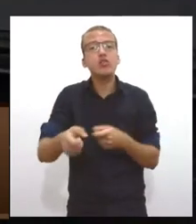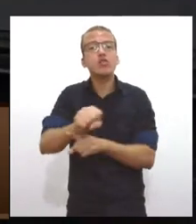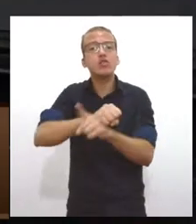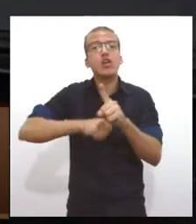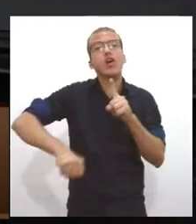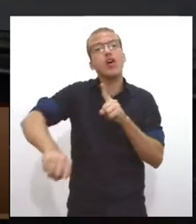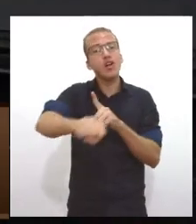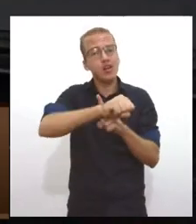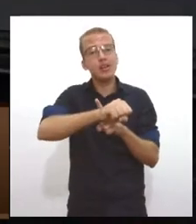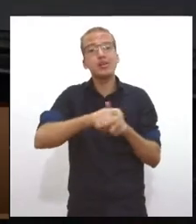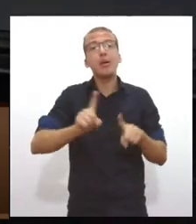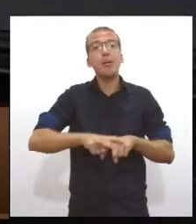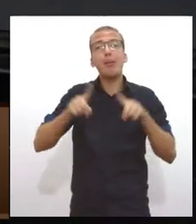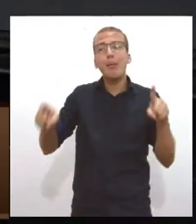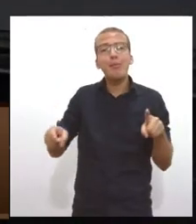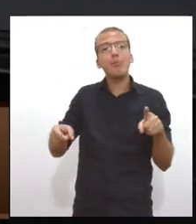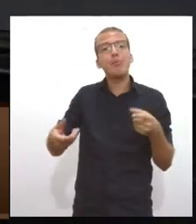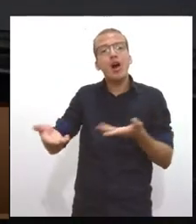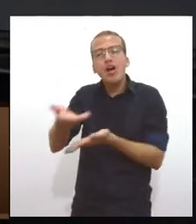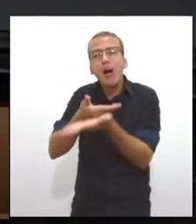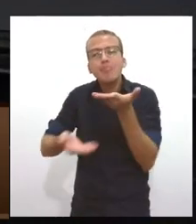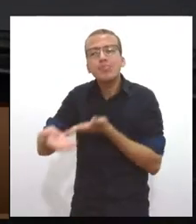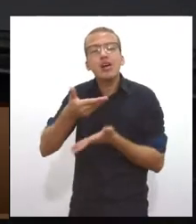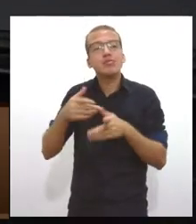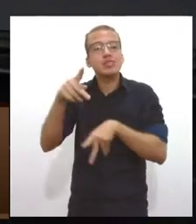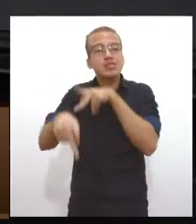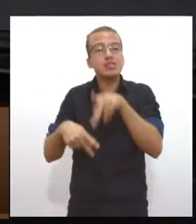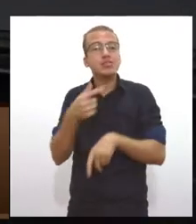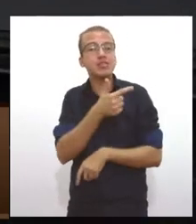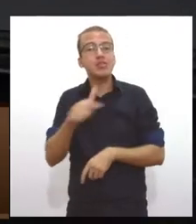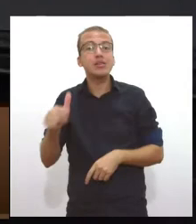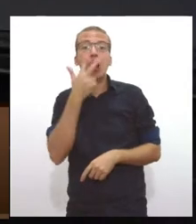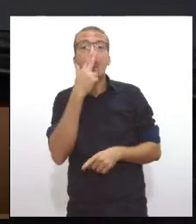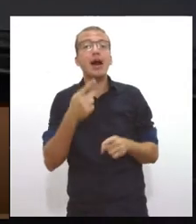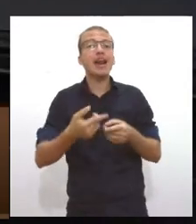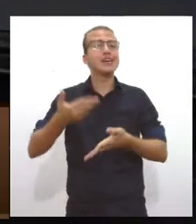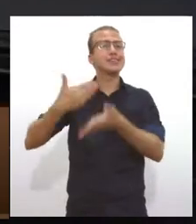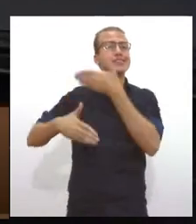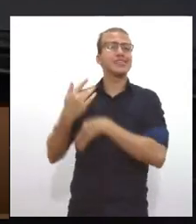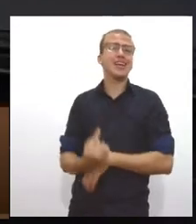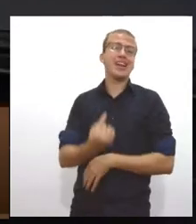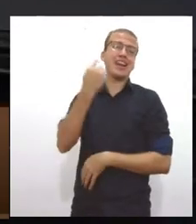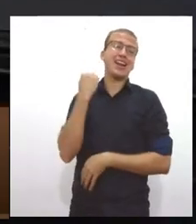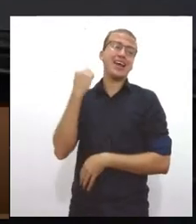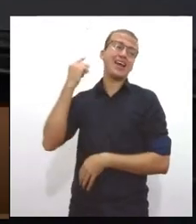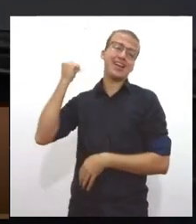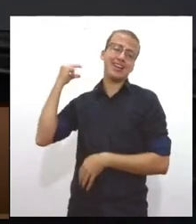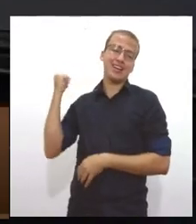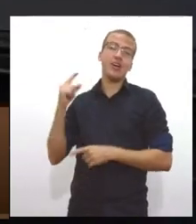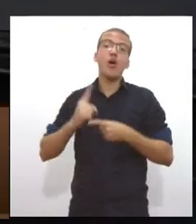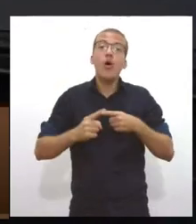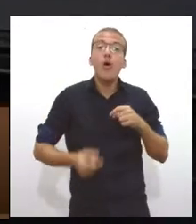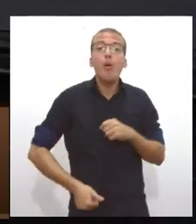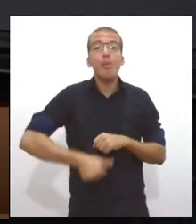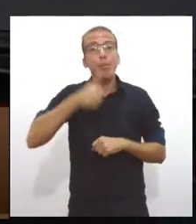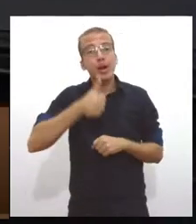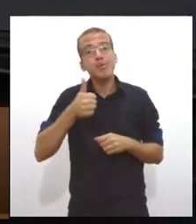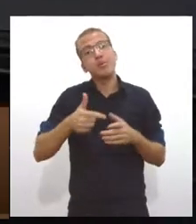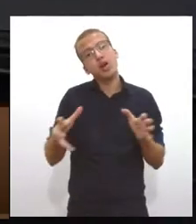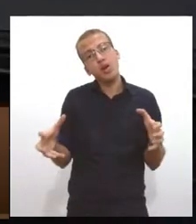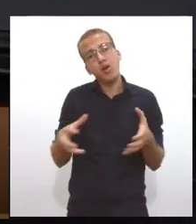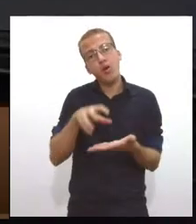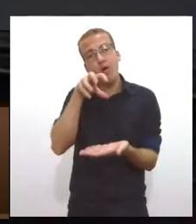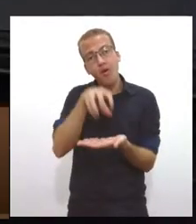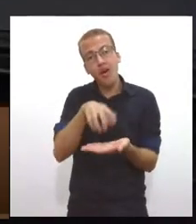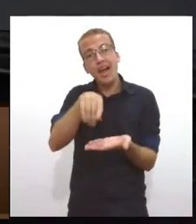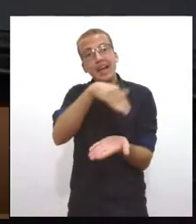Isso parece muito com o começo do ambientalismo no Brasil, que o primeiro órgão ambiental no Brasil, que foi a Secretaria Especial de Meio